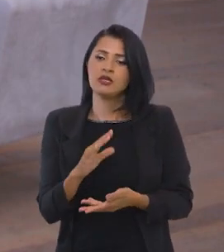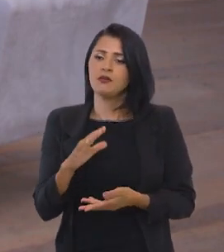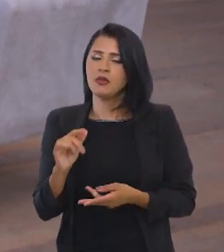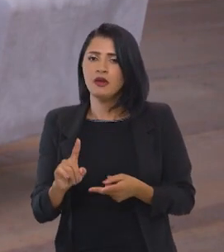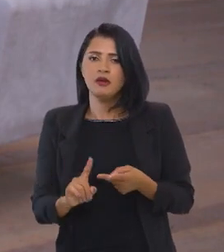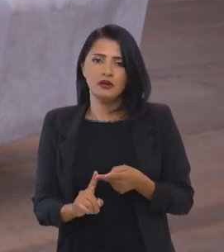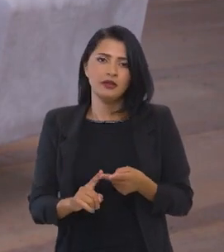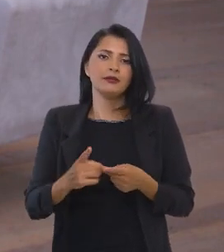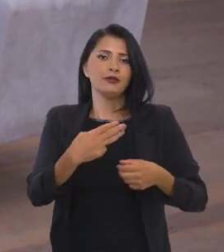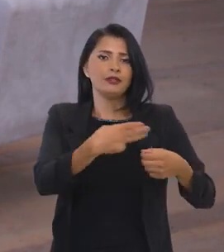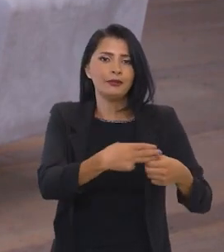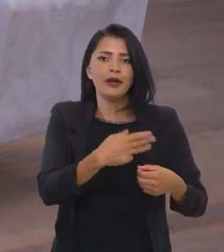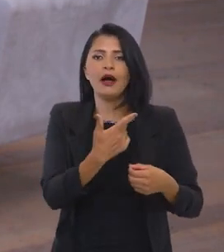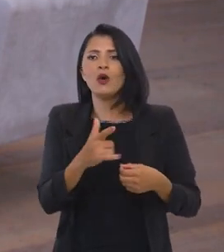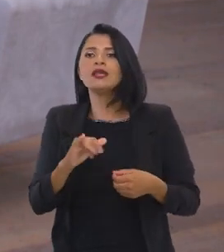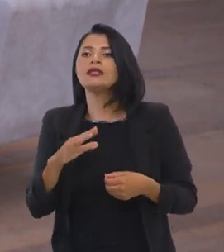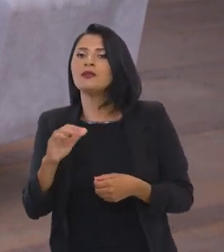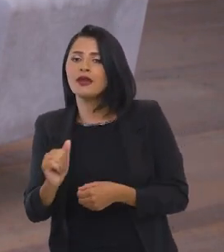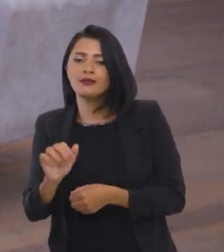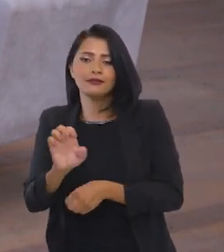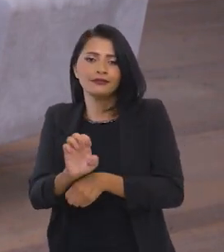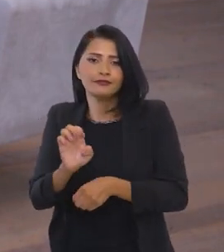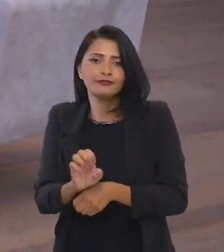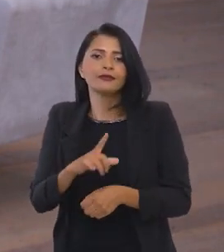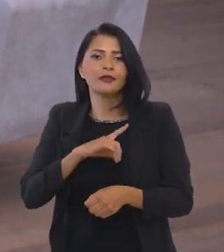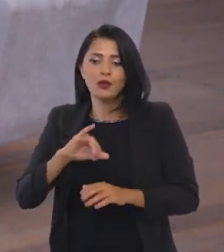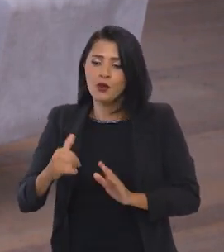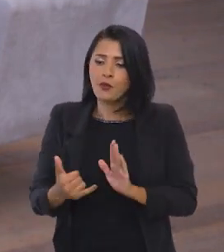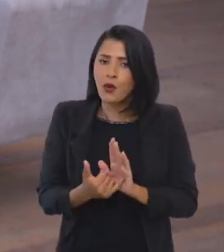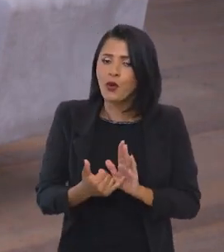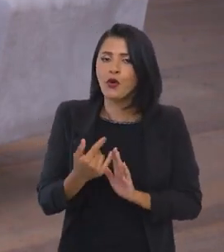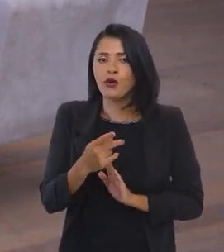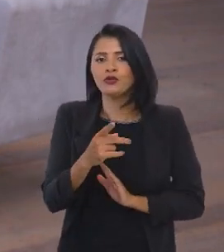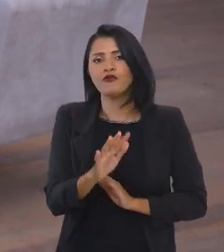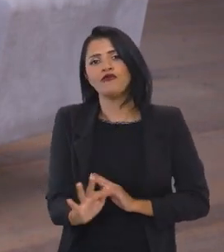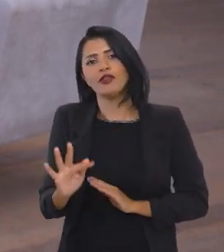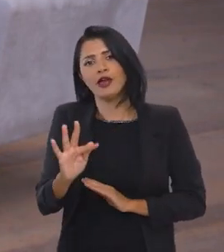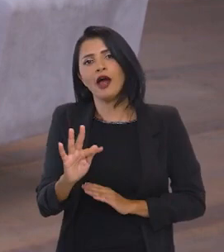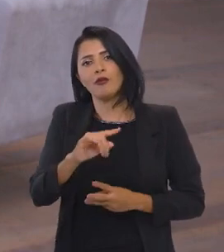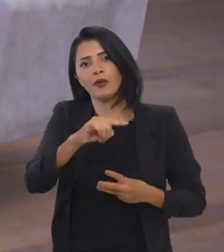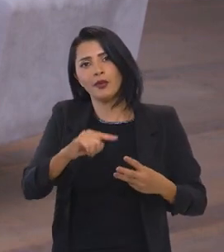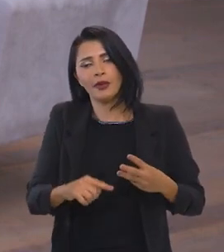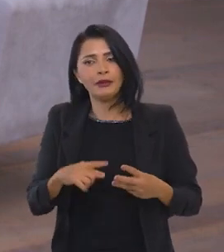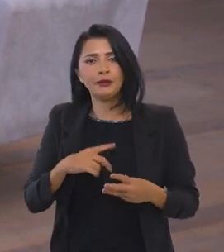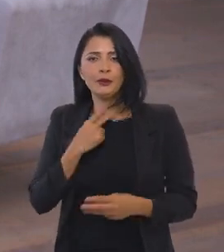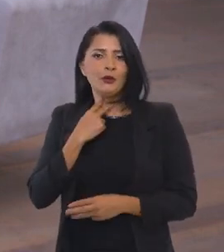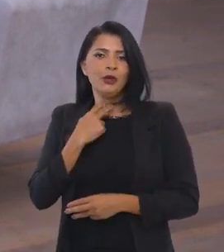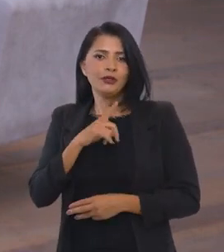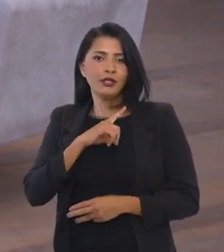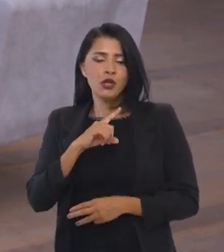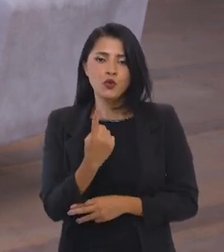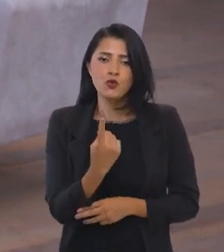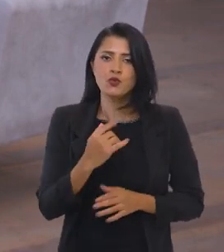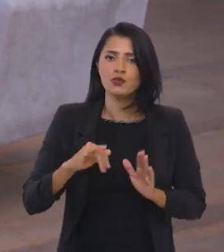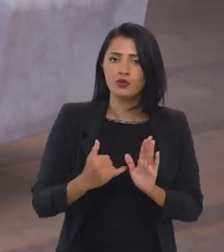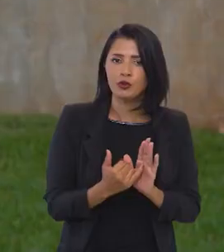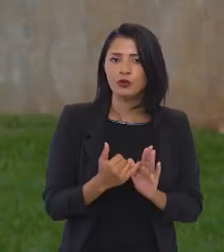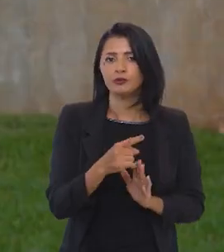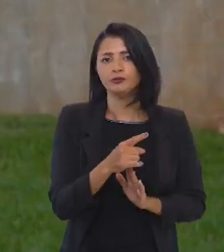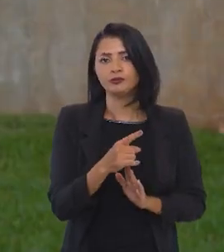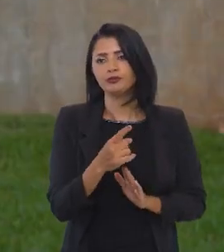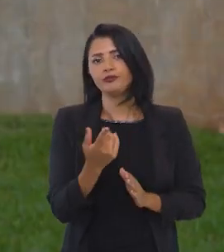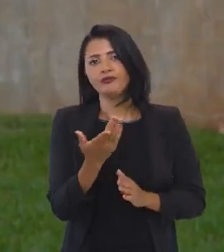estadual, tem os impostos federais. Então, não pode ter um